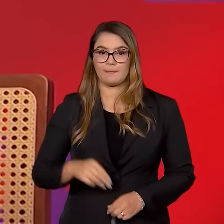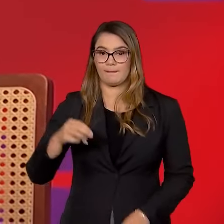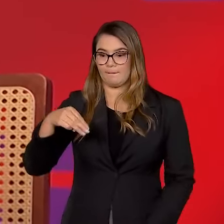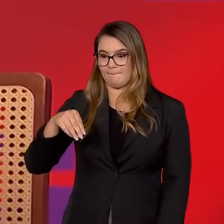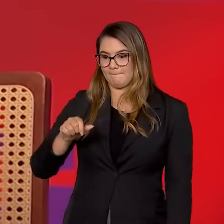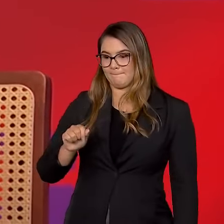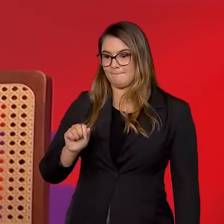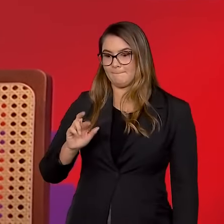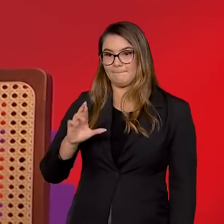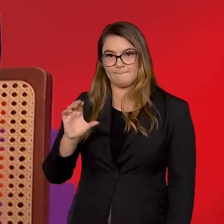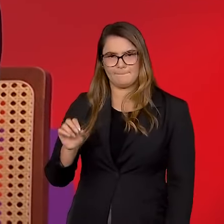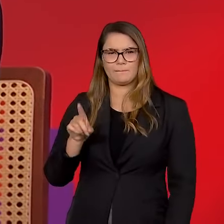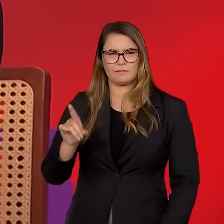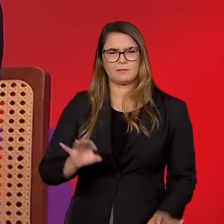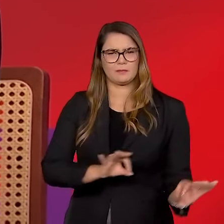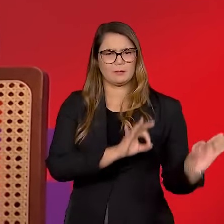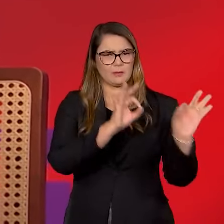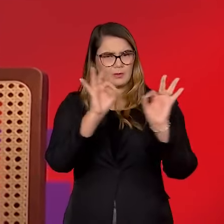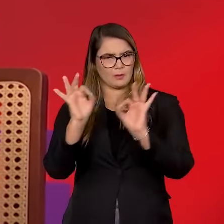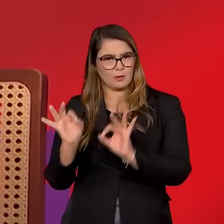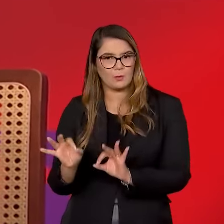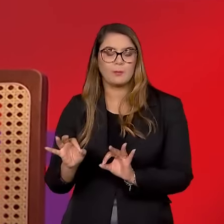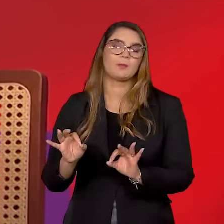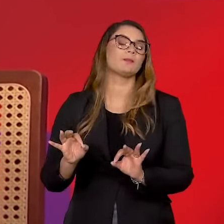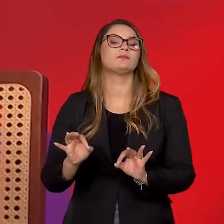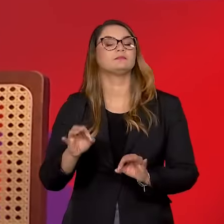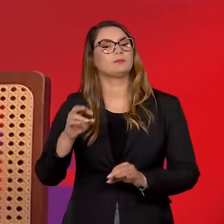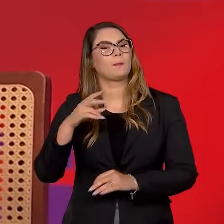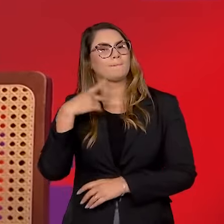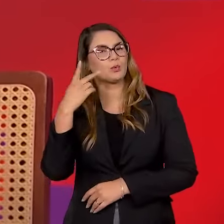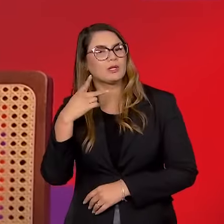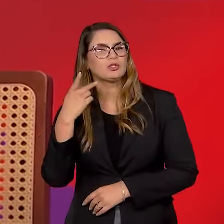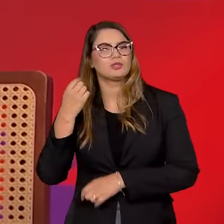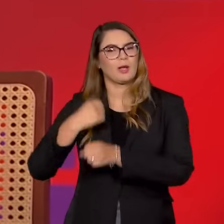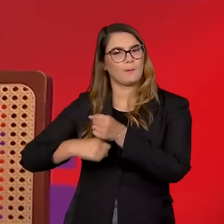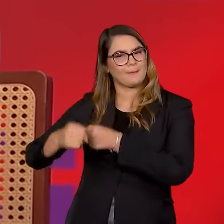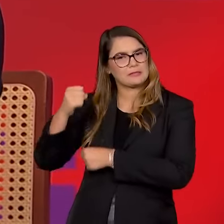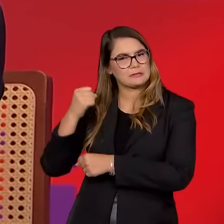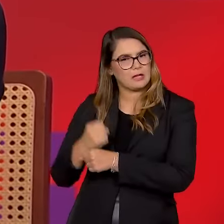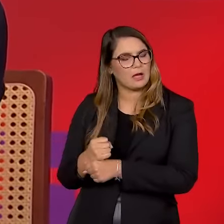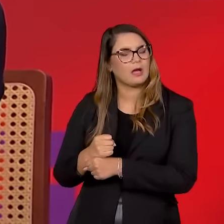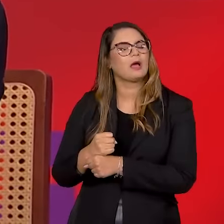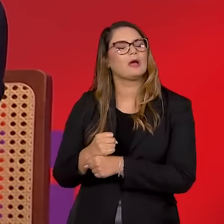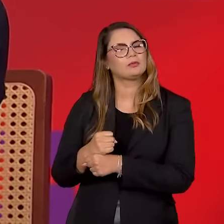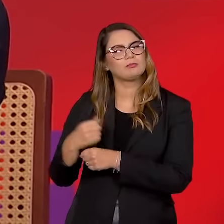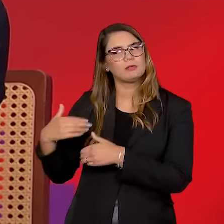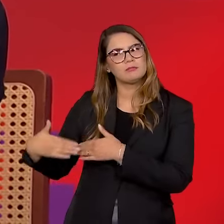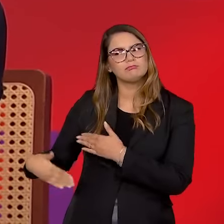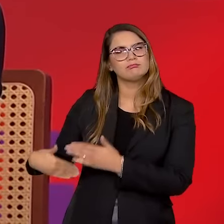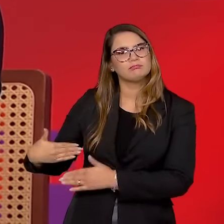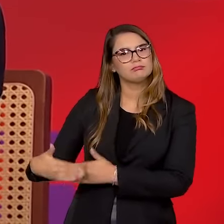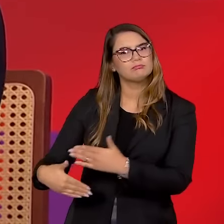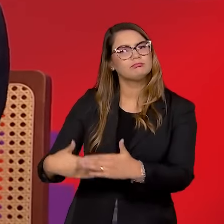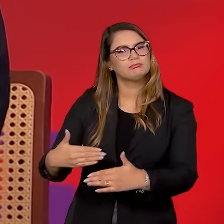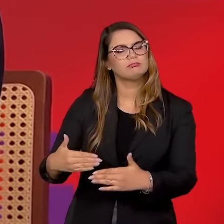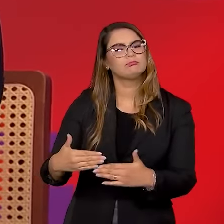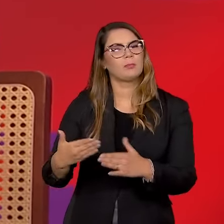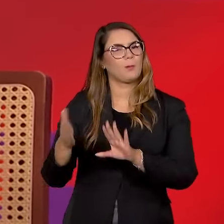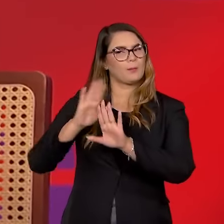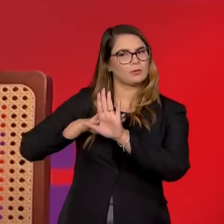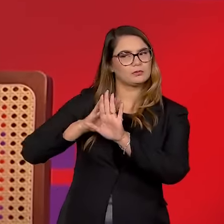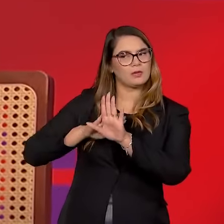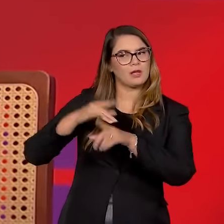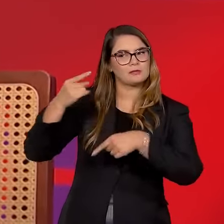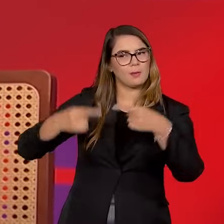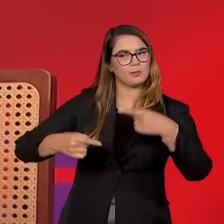Marco, você acompanhou muito de perto a campanha política, não só no ano passado, mas você vem em um crescente dos bastidores